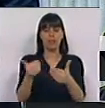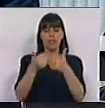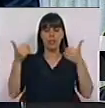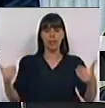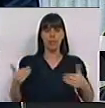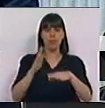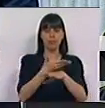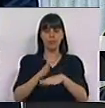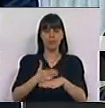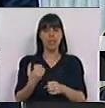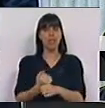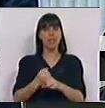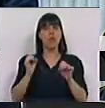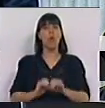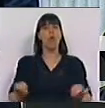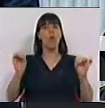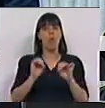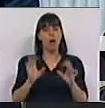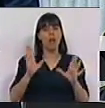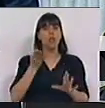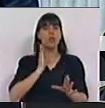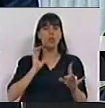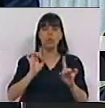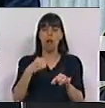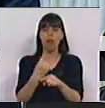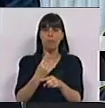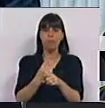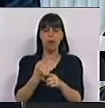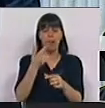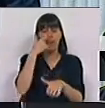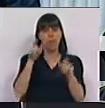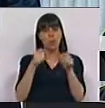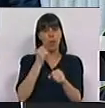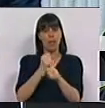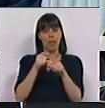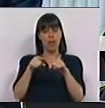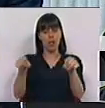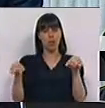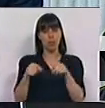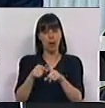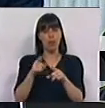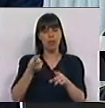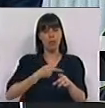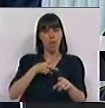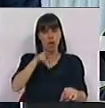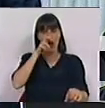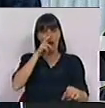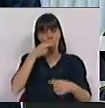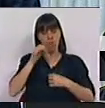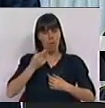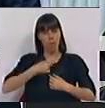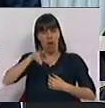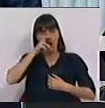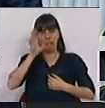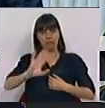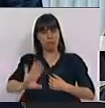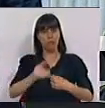compartimentadas e sem serviços, de forma a não sujeitar também os trabalhadores dos estabelecimentos ao fumo passivo. E